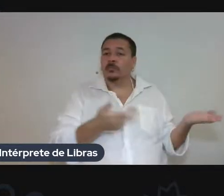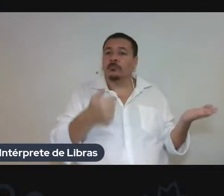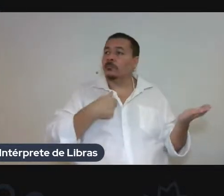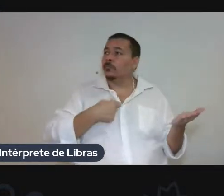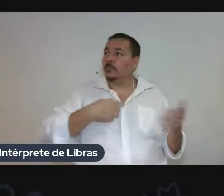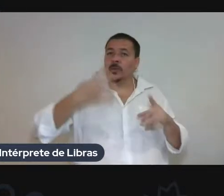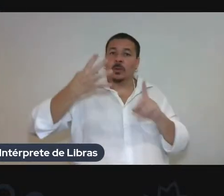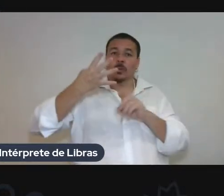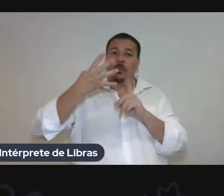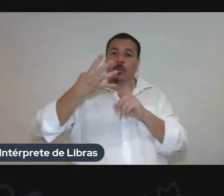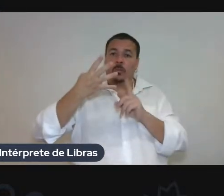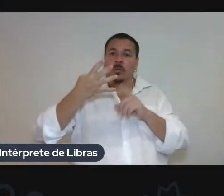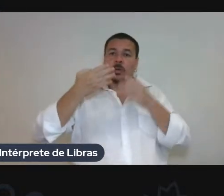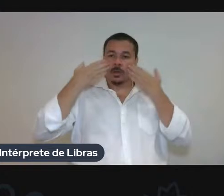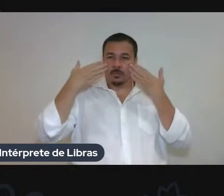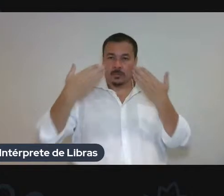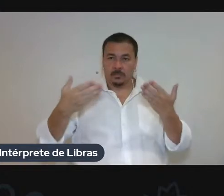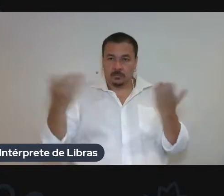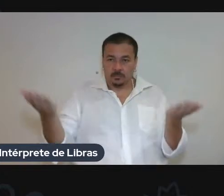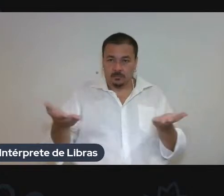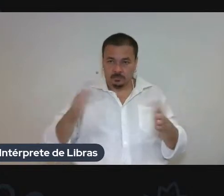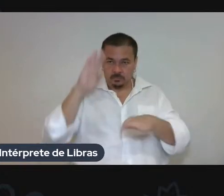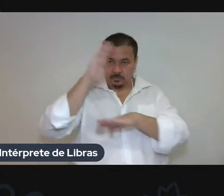quarta apresentação da tarde